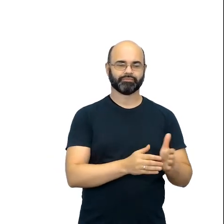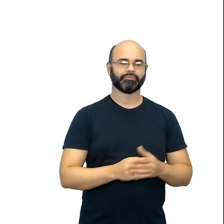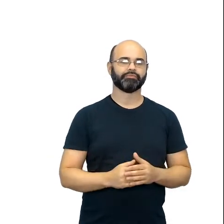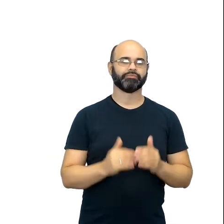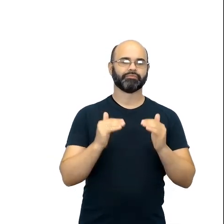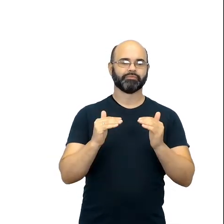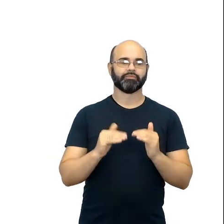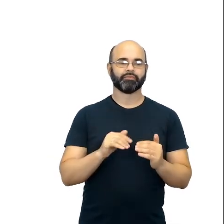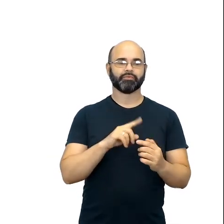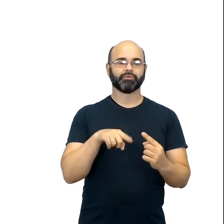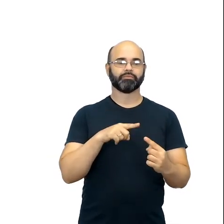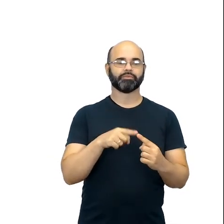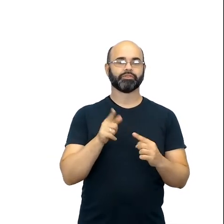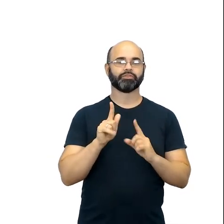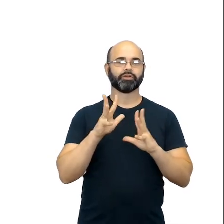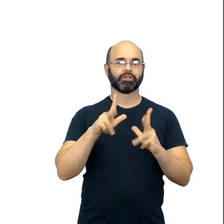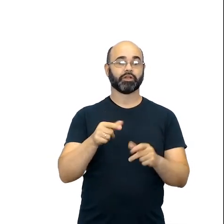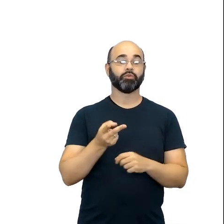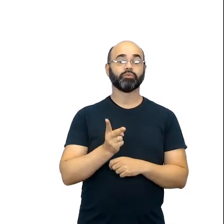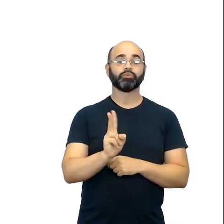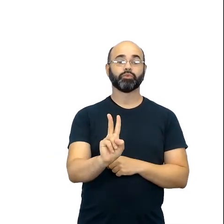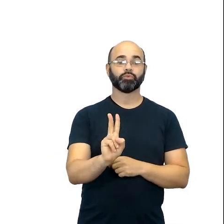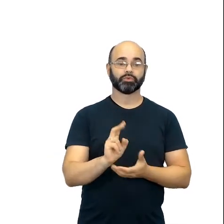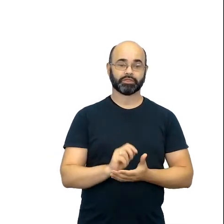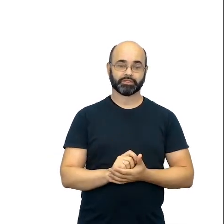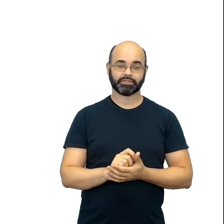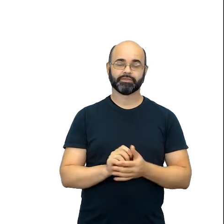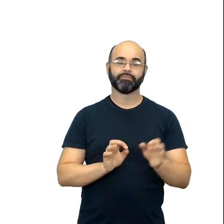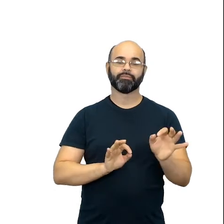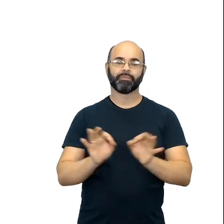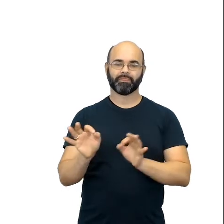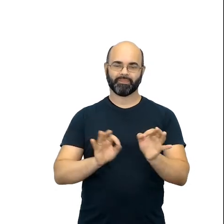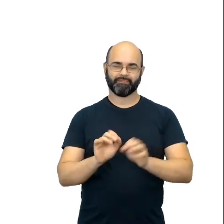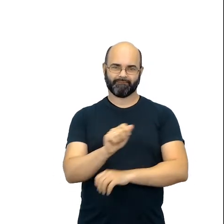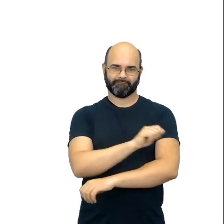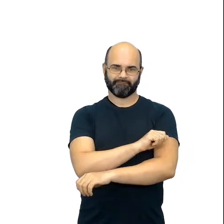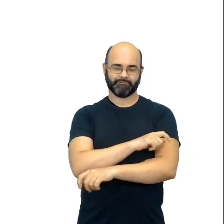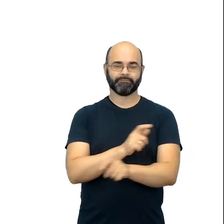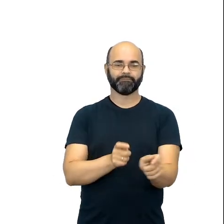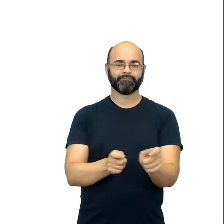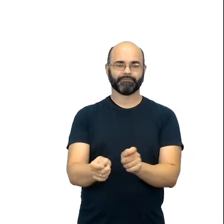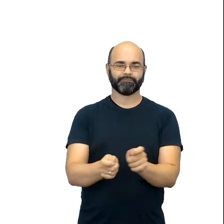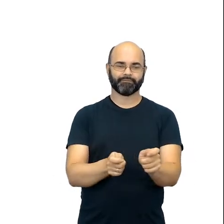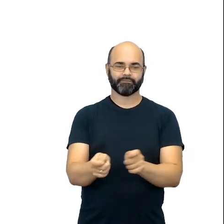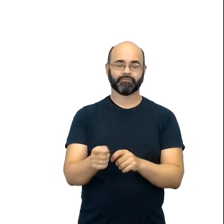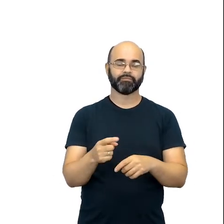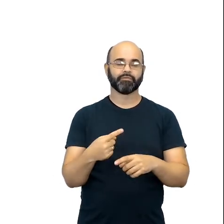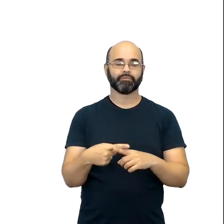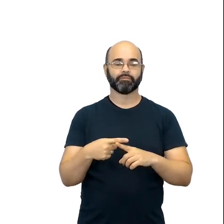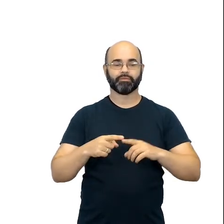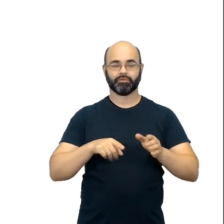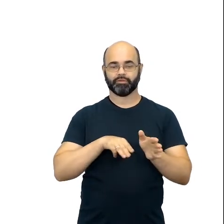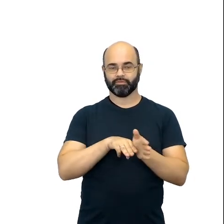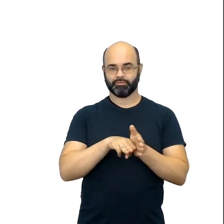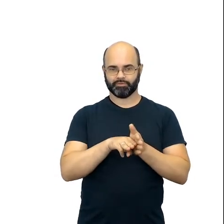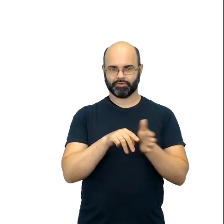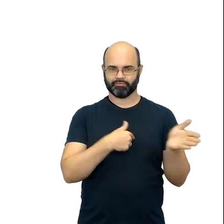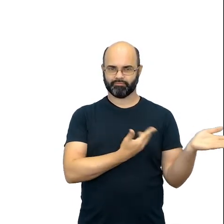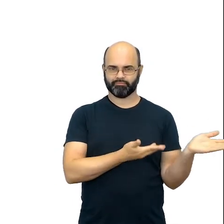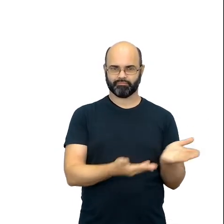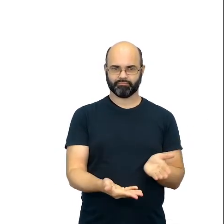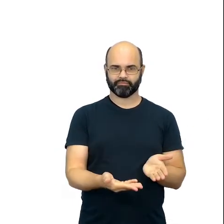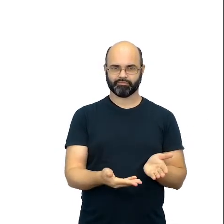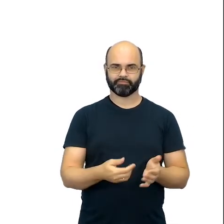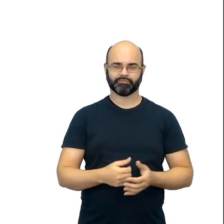objetivo geral 2 é organizar a minha gestão de sala de aula para fazer com que a metodologia que eu traga